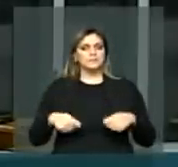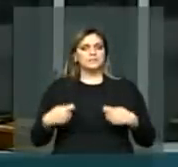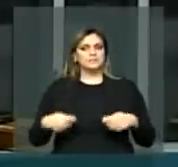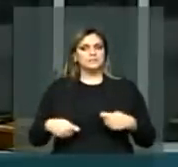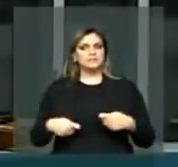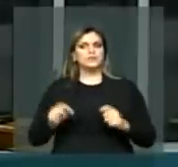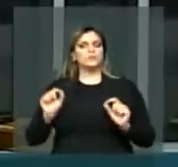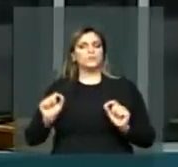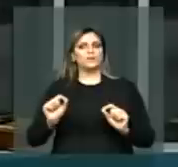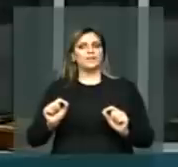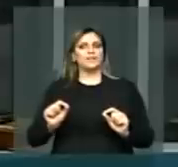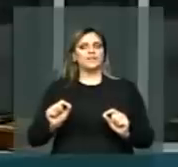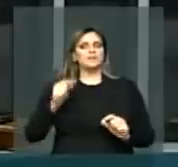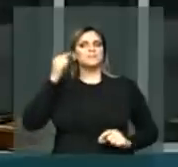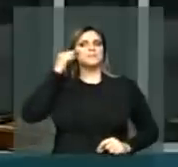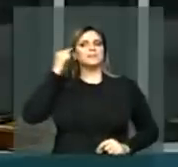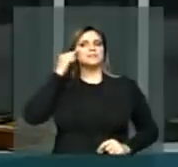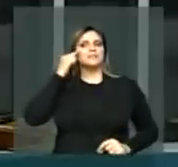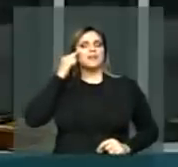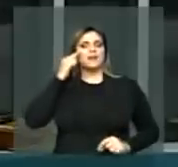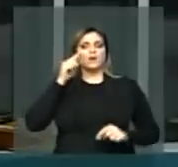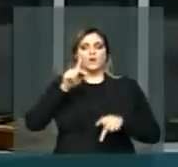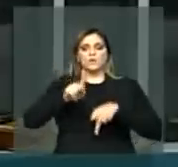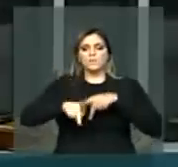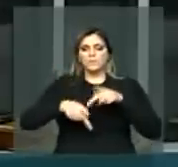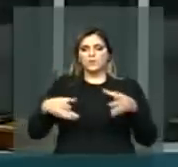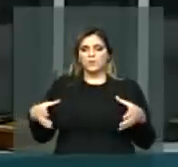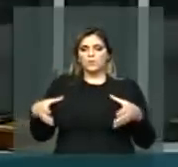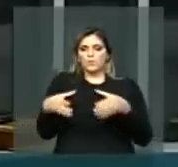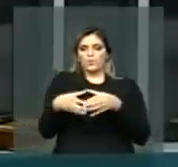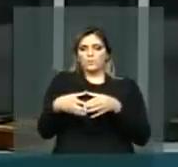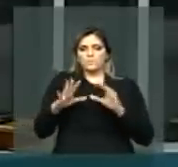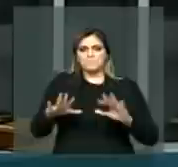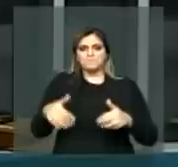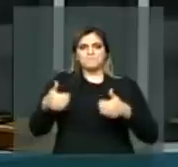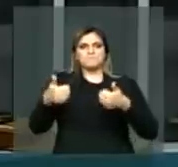o bem comum, o bem de todos.